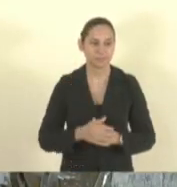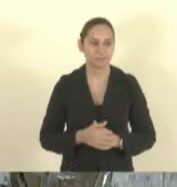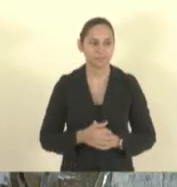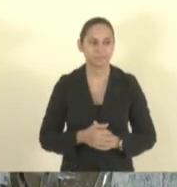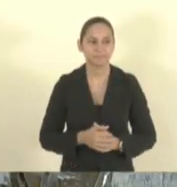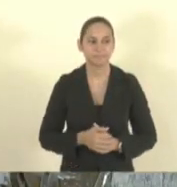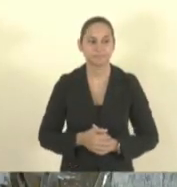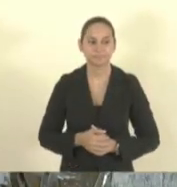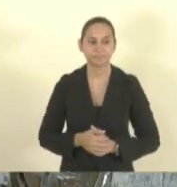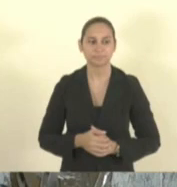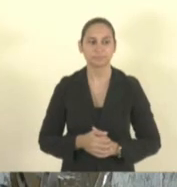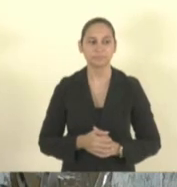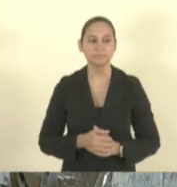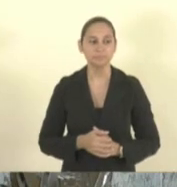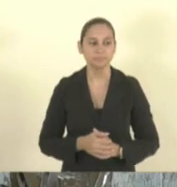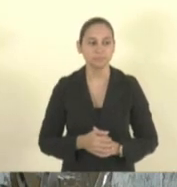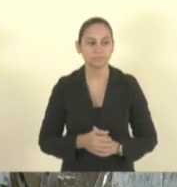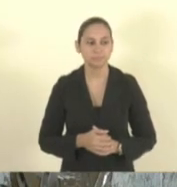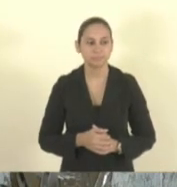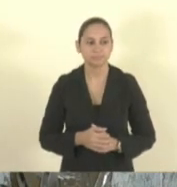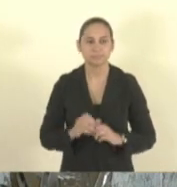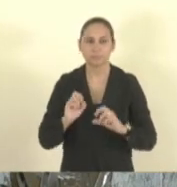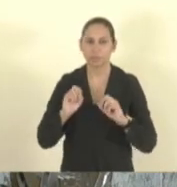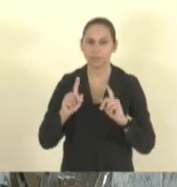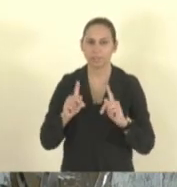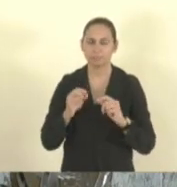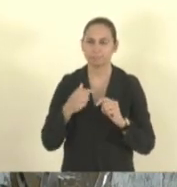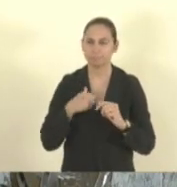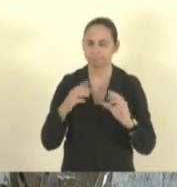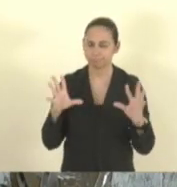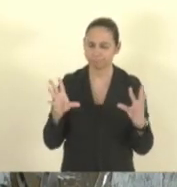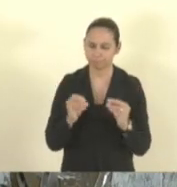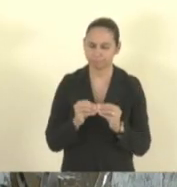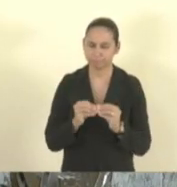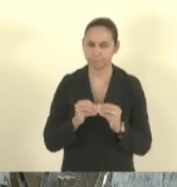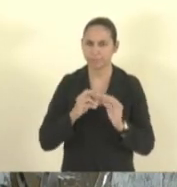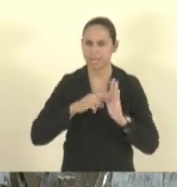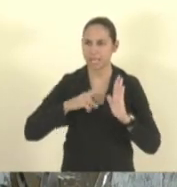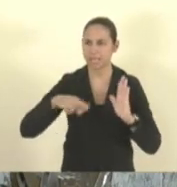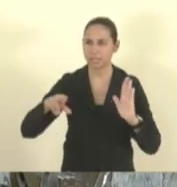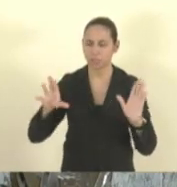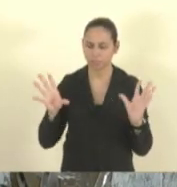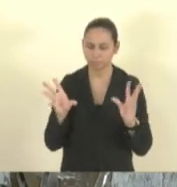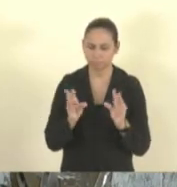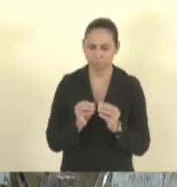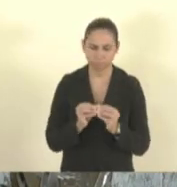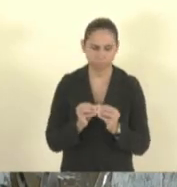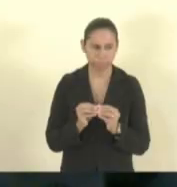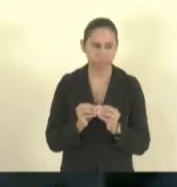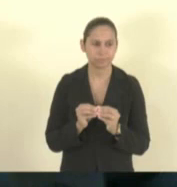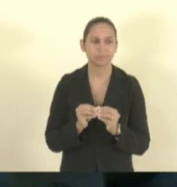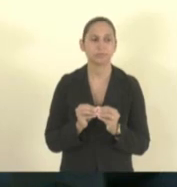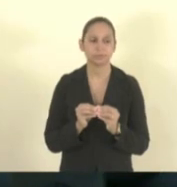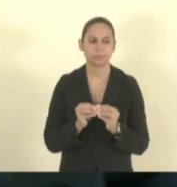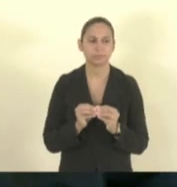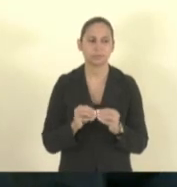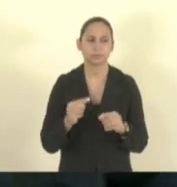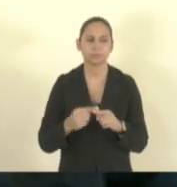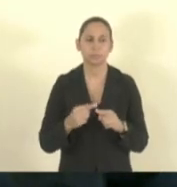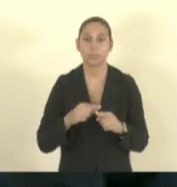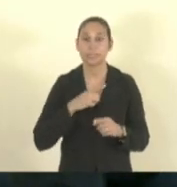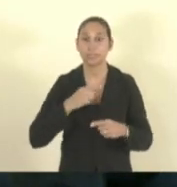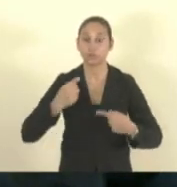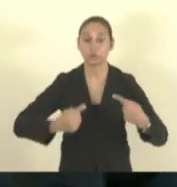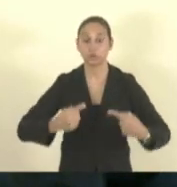Ok. Eu vou ser bem breve nos relatórios, deputados, porque nós temos uma discussão